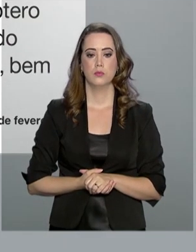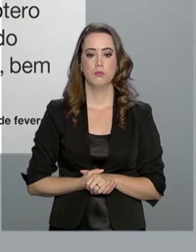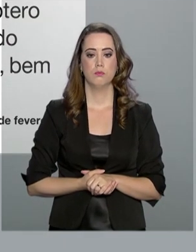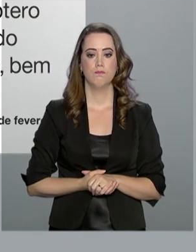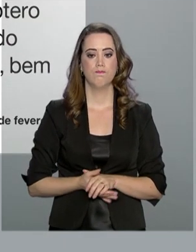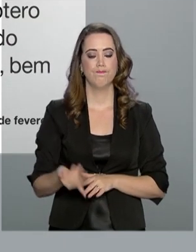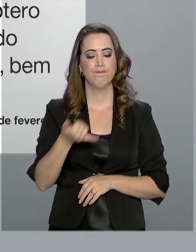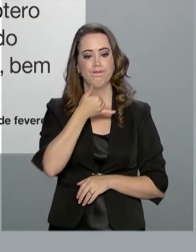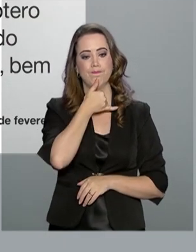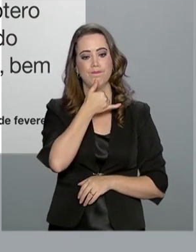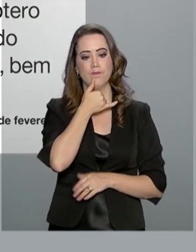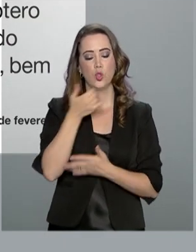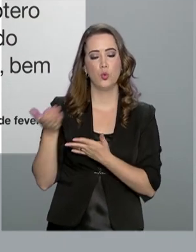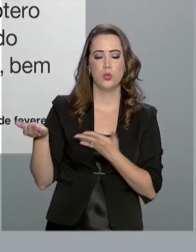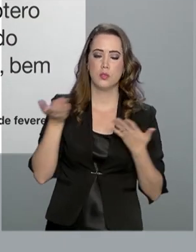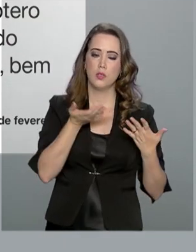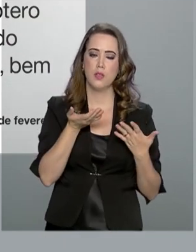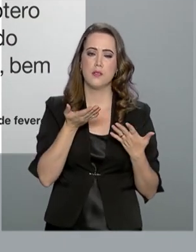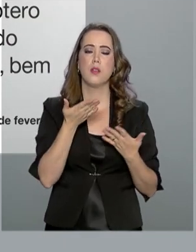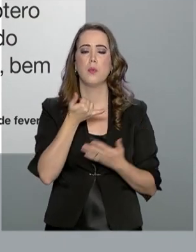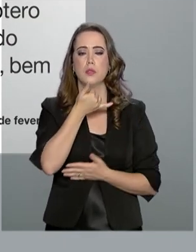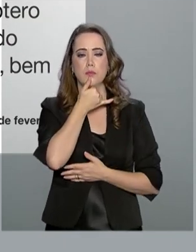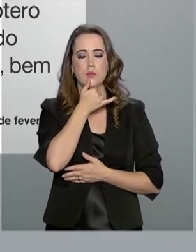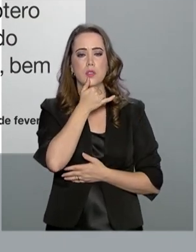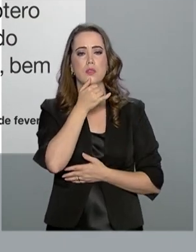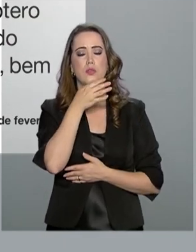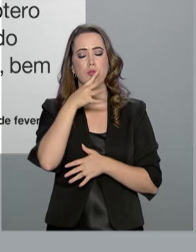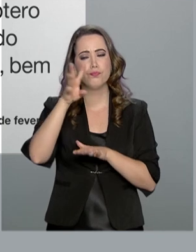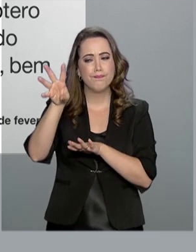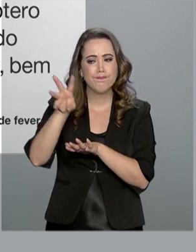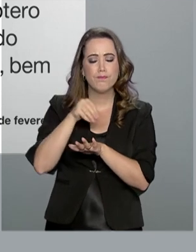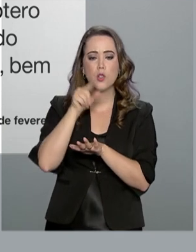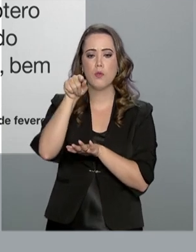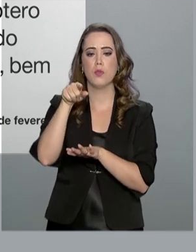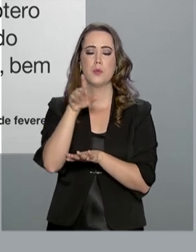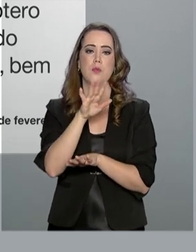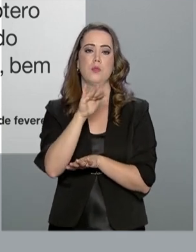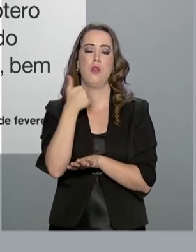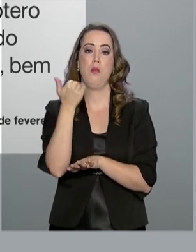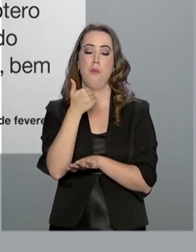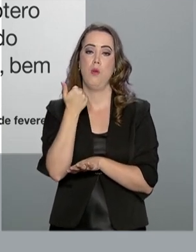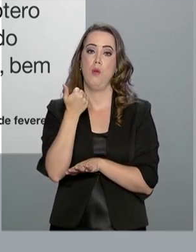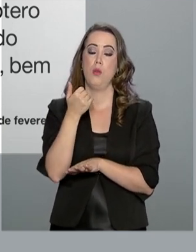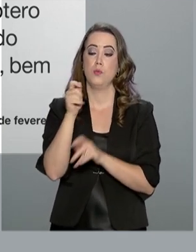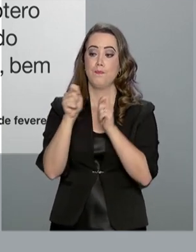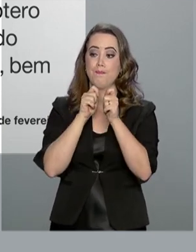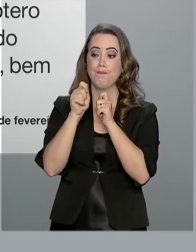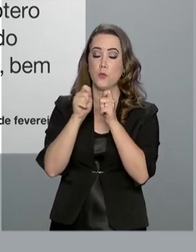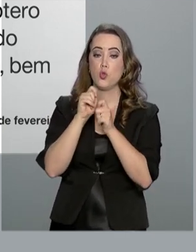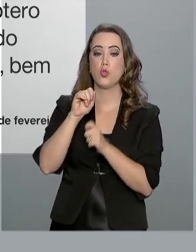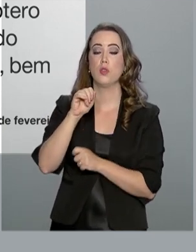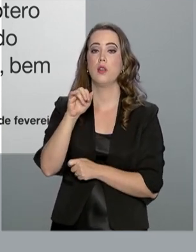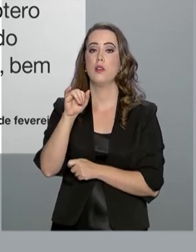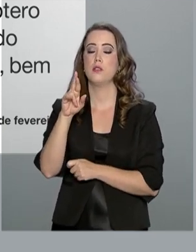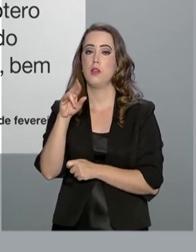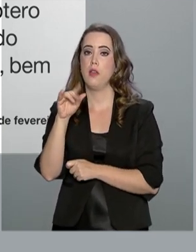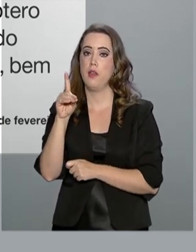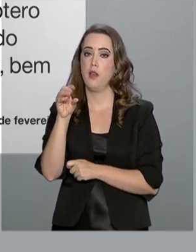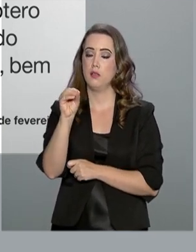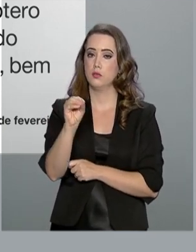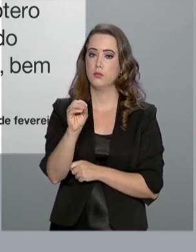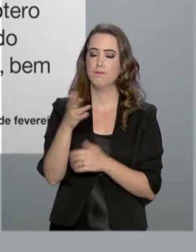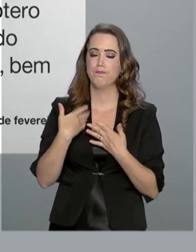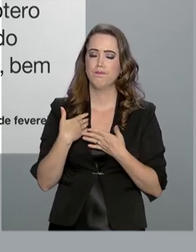É com pesar que recebo a triste notícia do falecimento do jornalista Ricardo Boechat, que estava no helicóptero que caiu hoje em São Paulo.